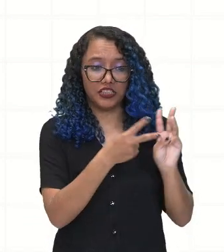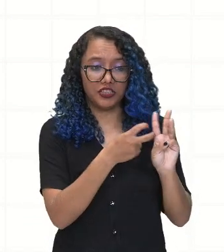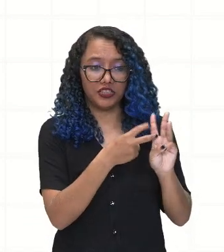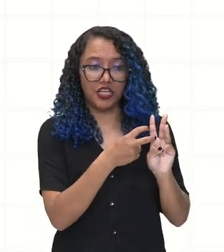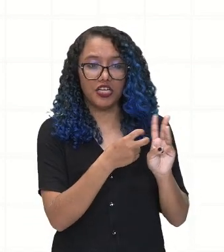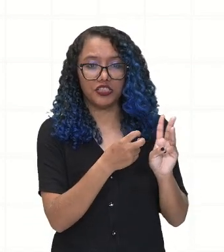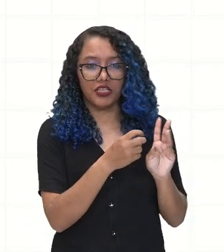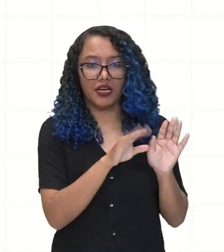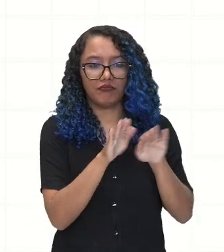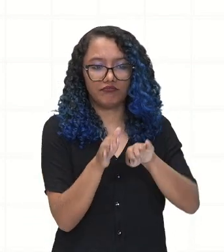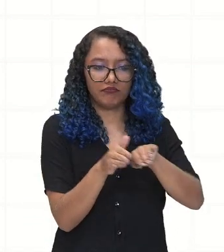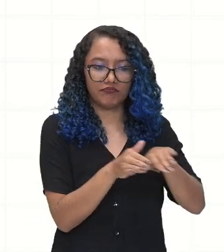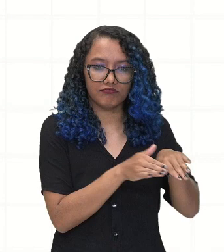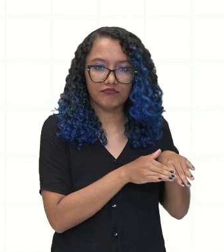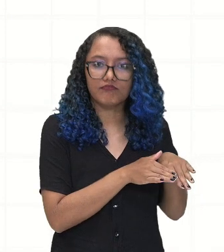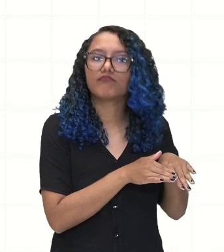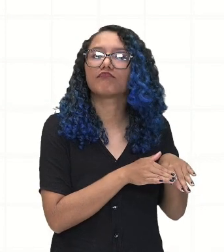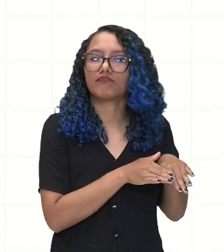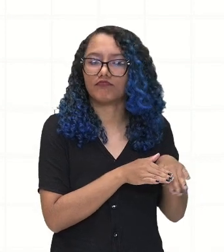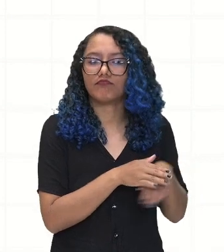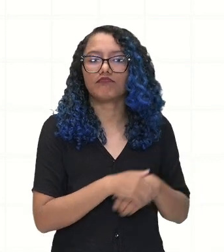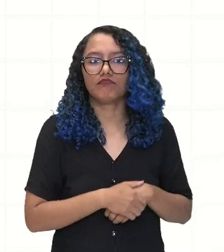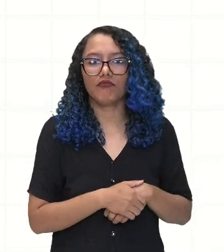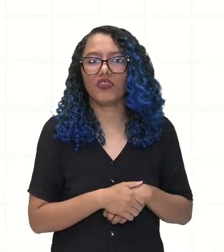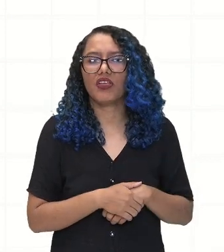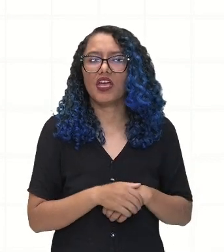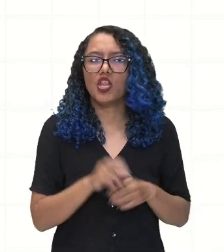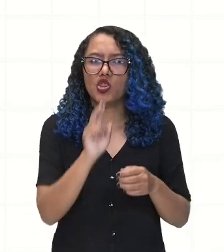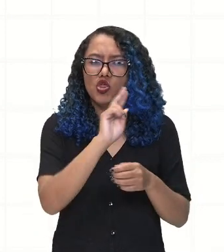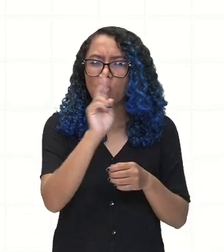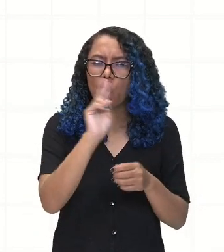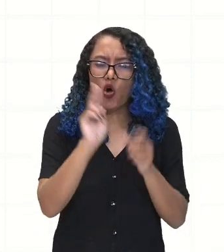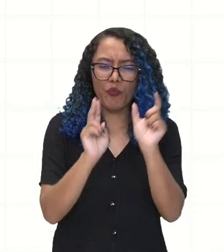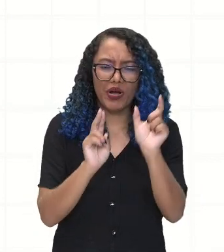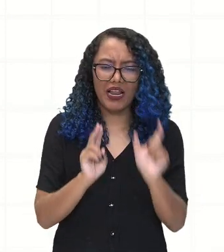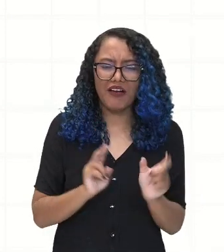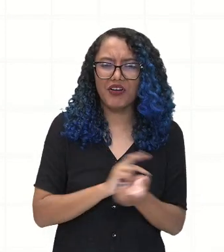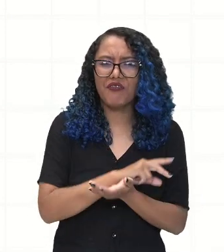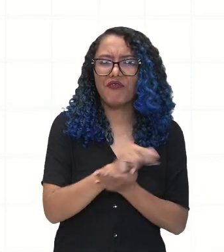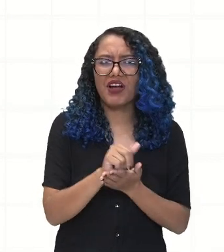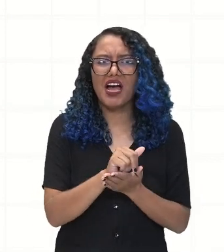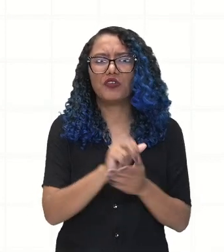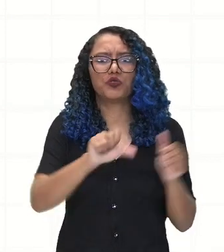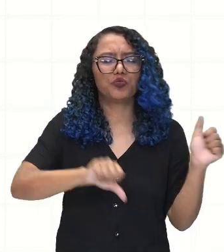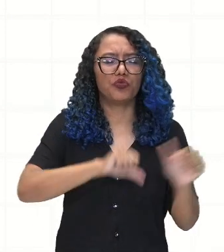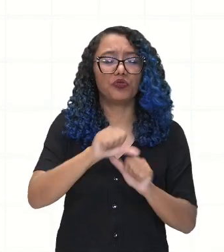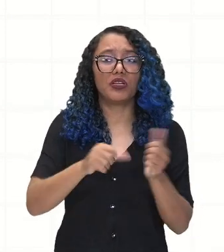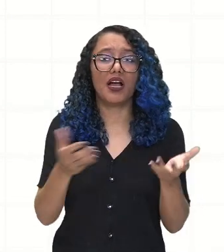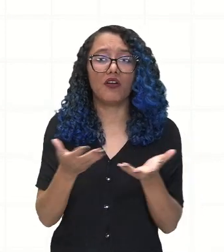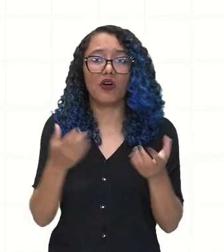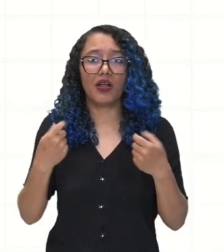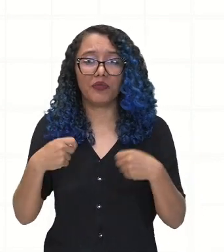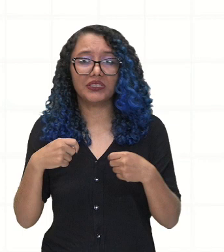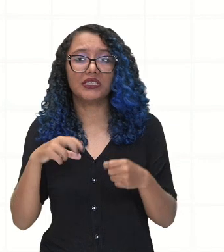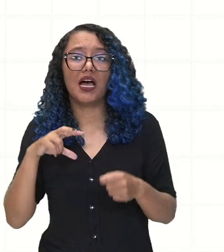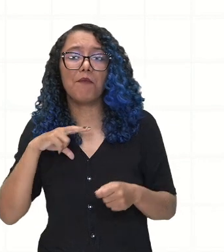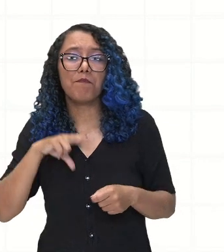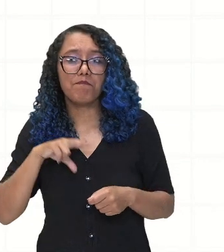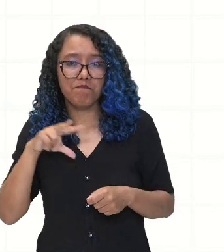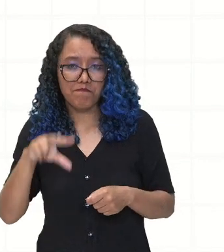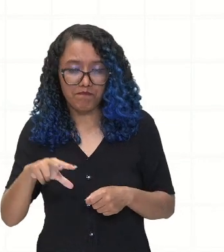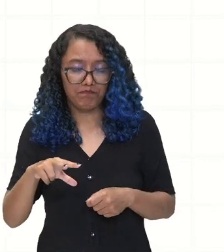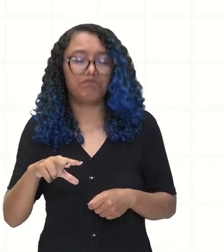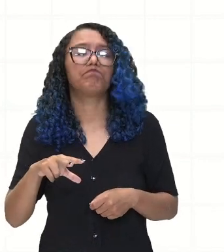Muitos nomes indígenas começaram a ser mudados para nomes portugueses. Inclusive, no processo de